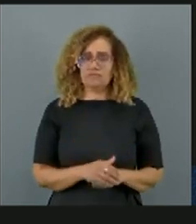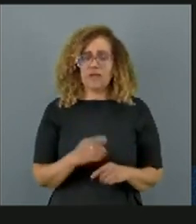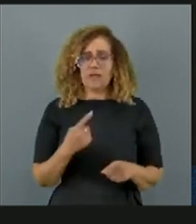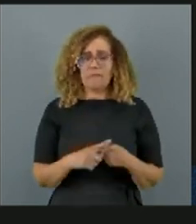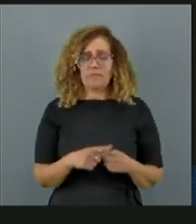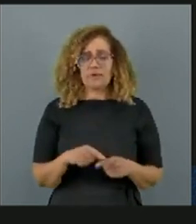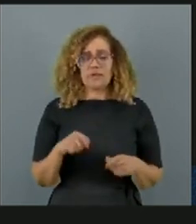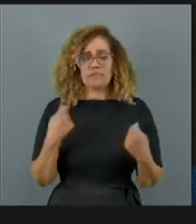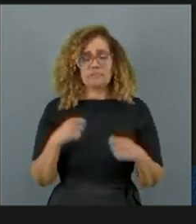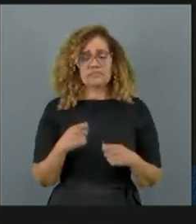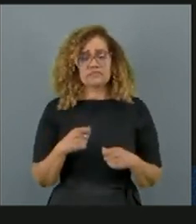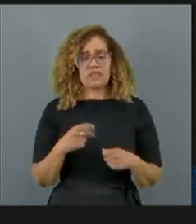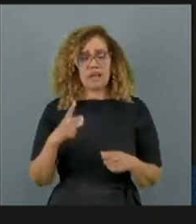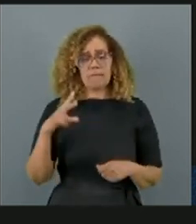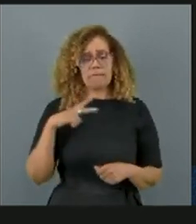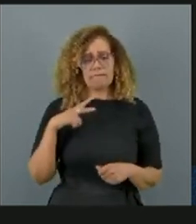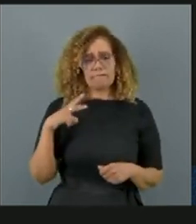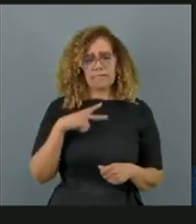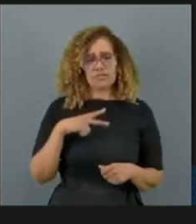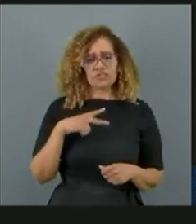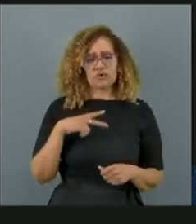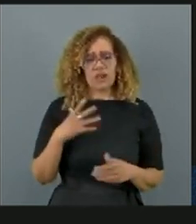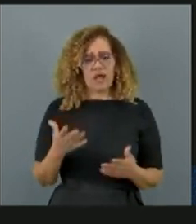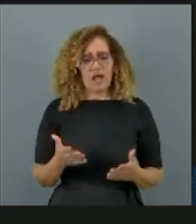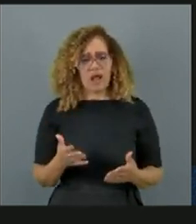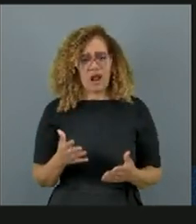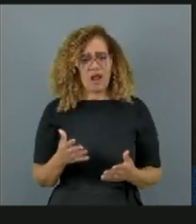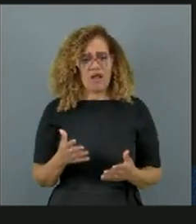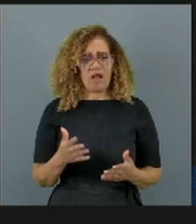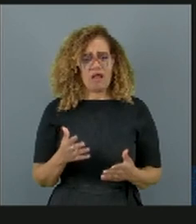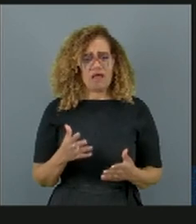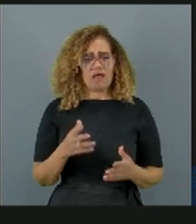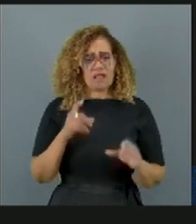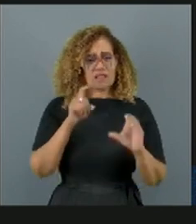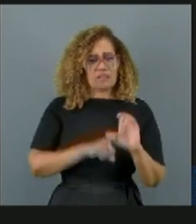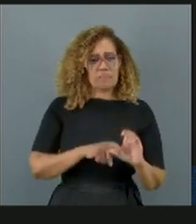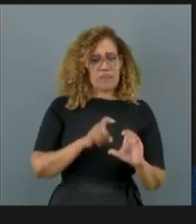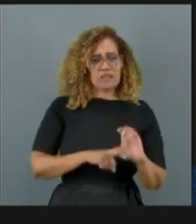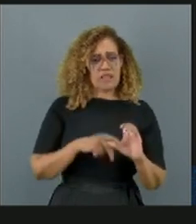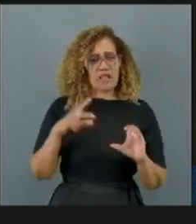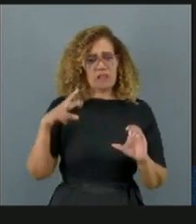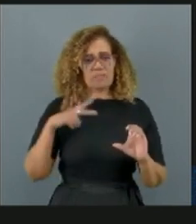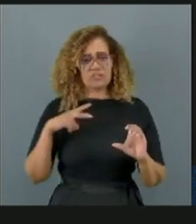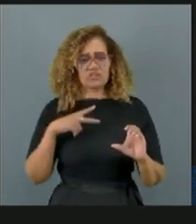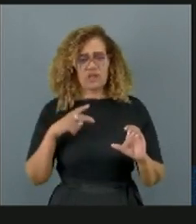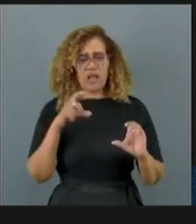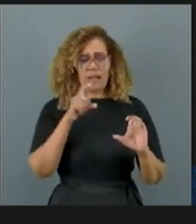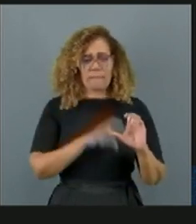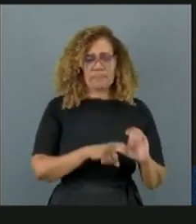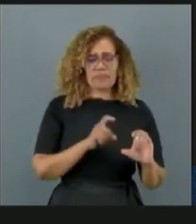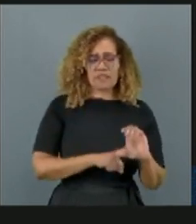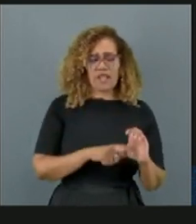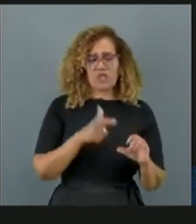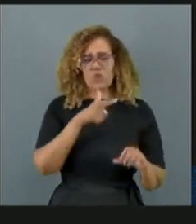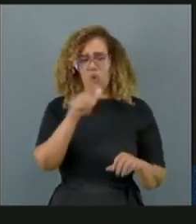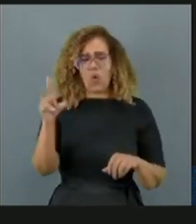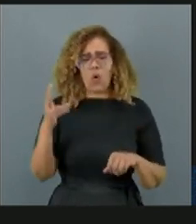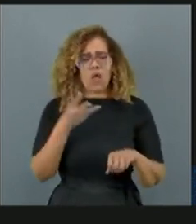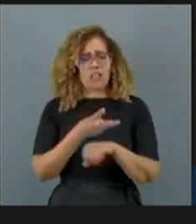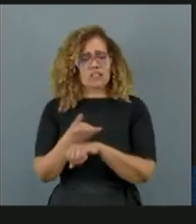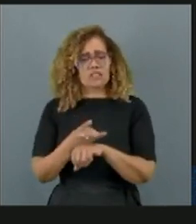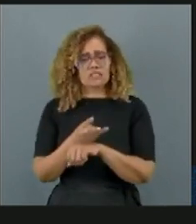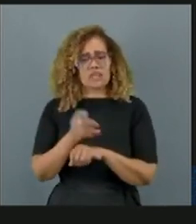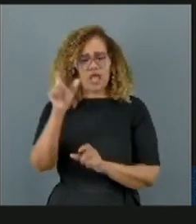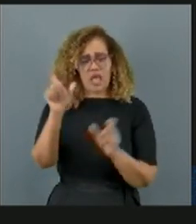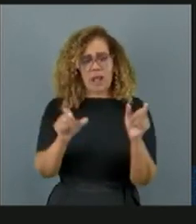iniciativa privada, nós estamos dependendo da ação de terceiros para que